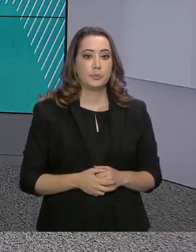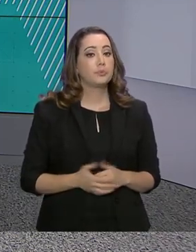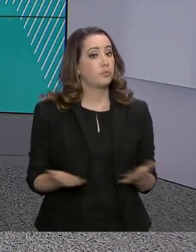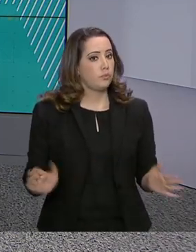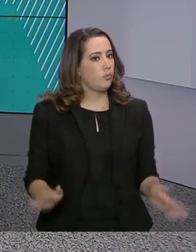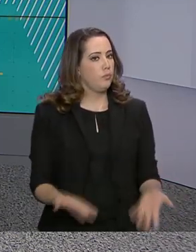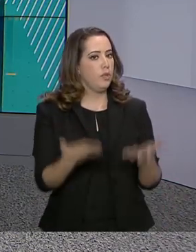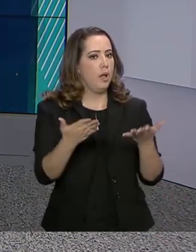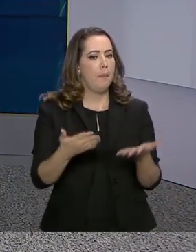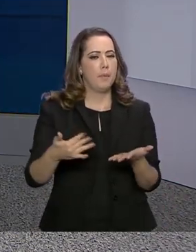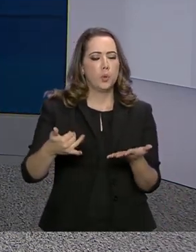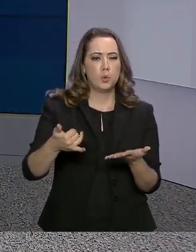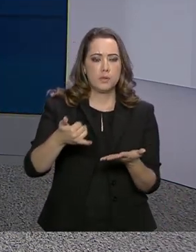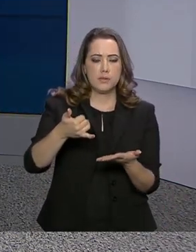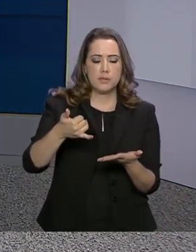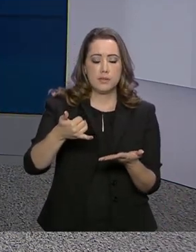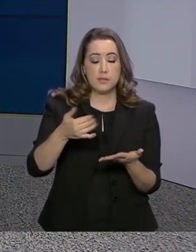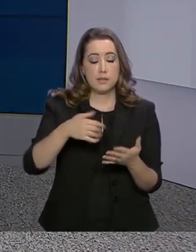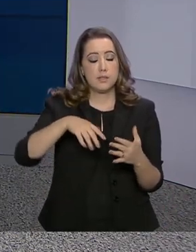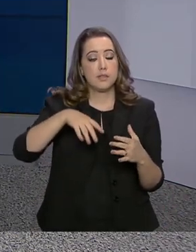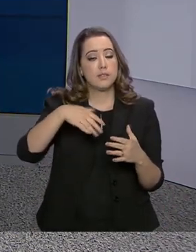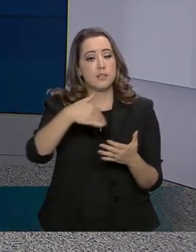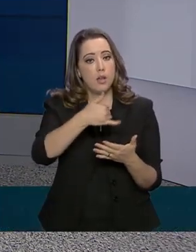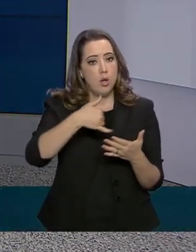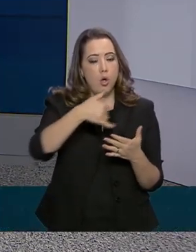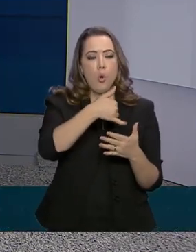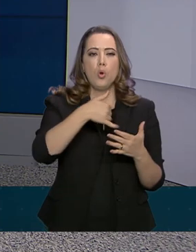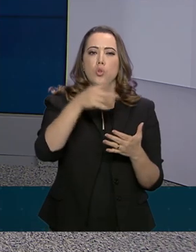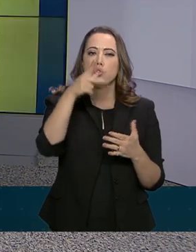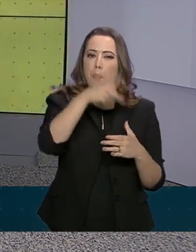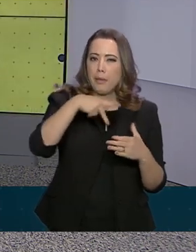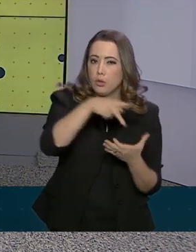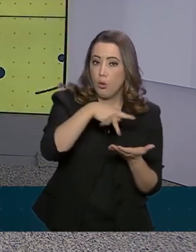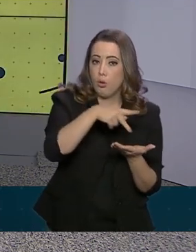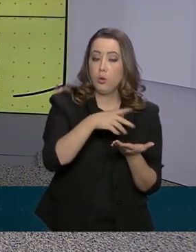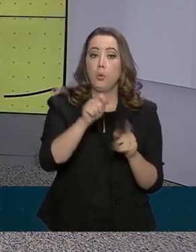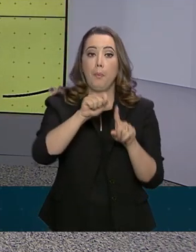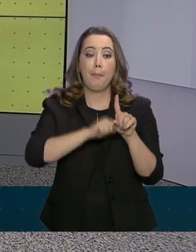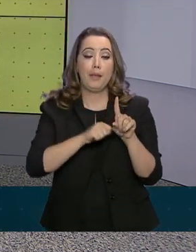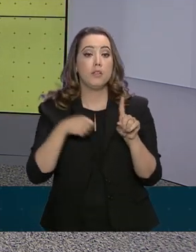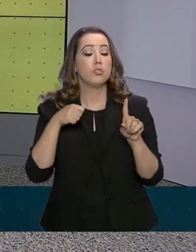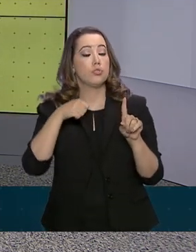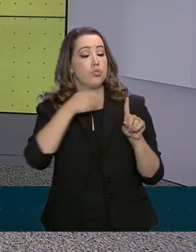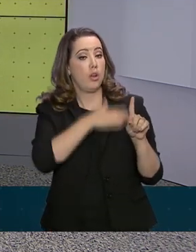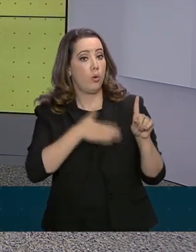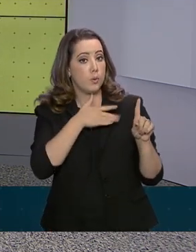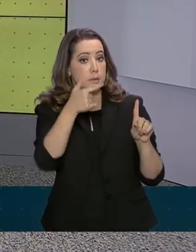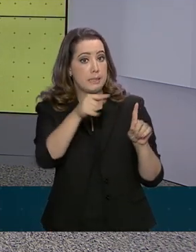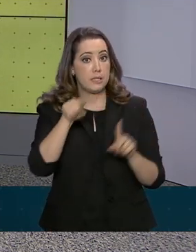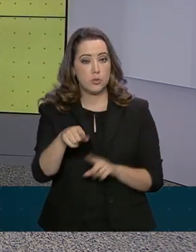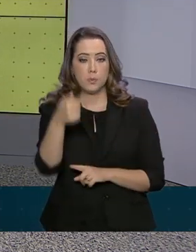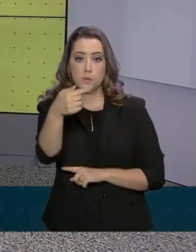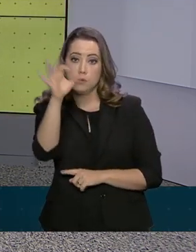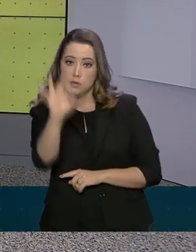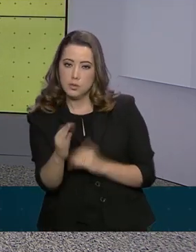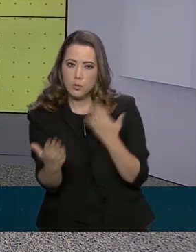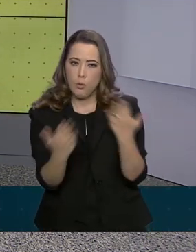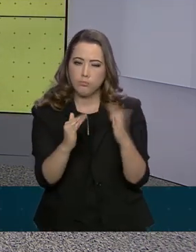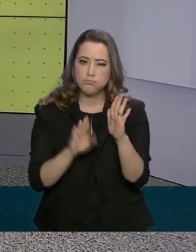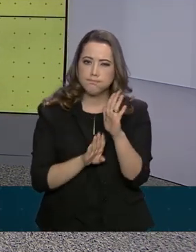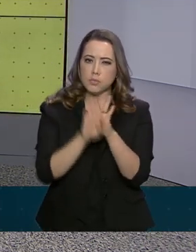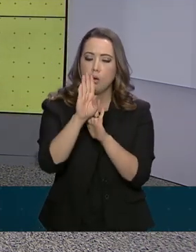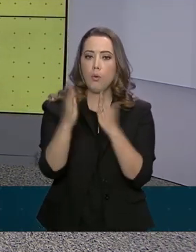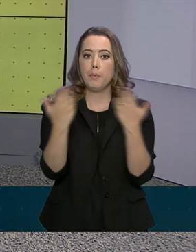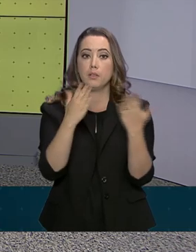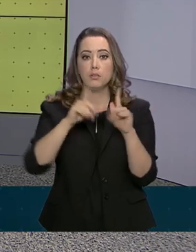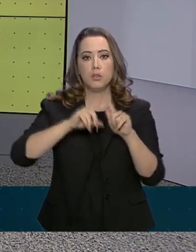produção de petróleo em agosto foi 7,7% maior do que no mês anterior e superou o recorde registrado em maio